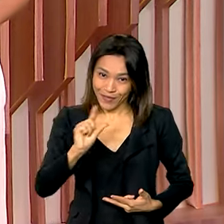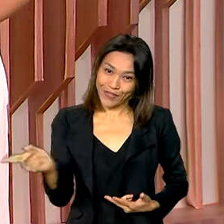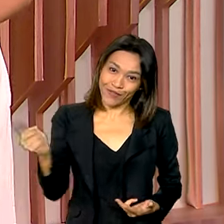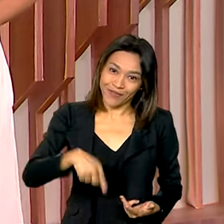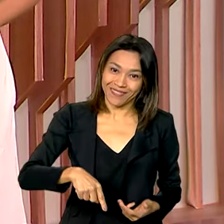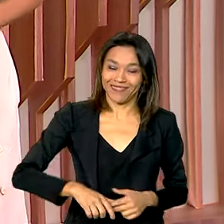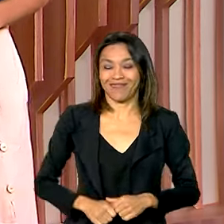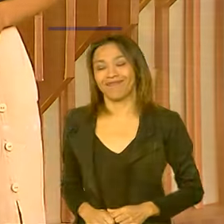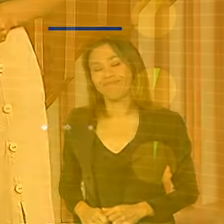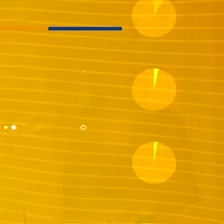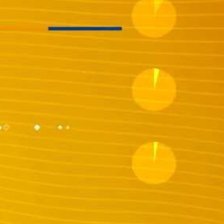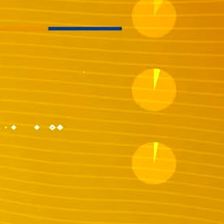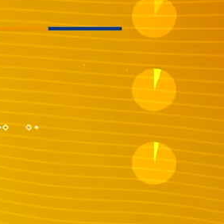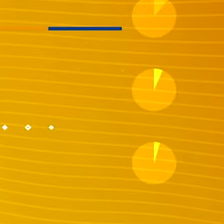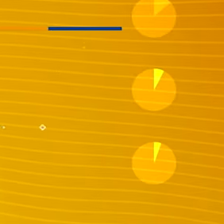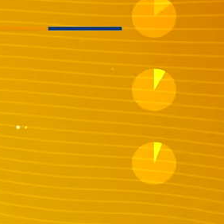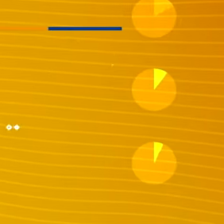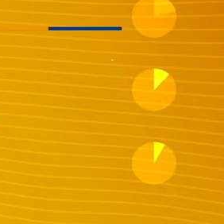em instantes.